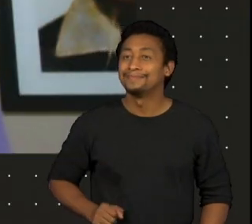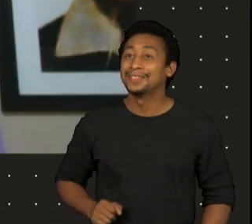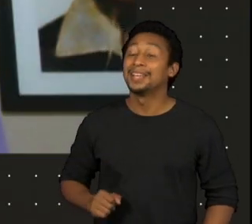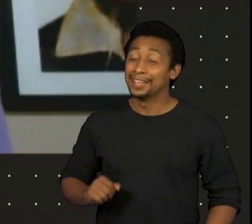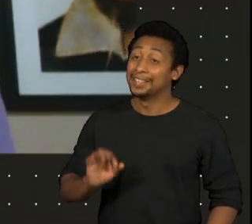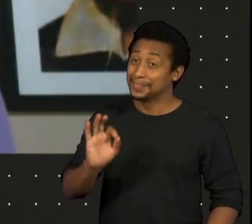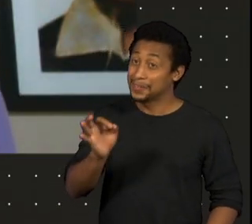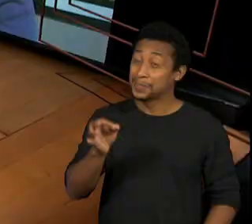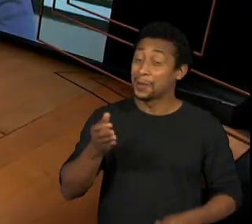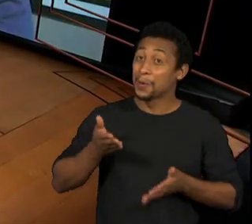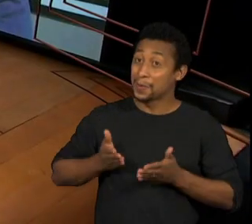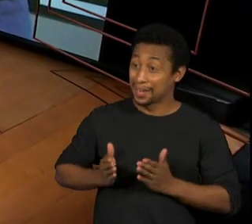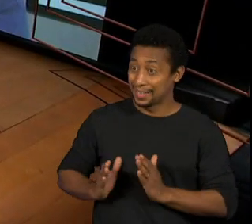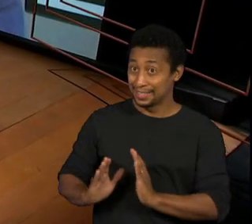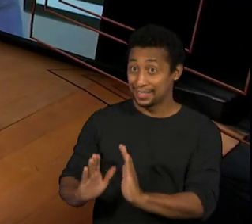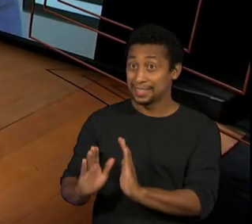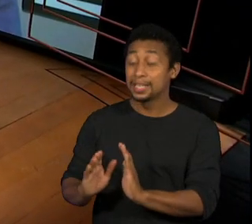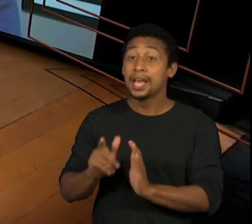ainda não era retificado.